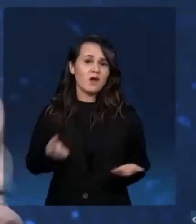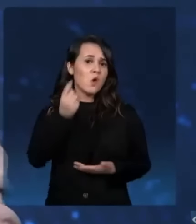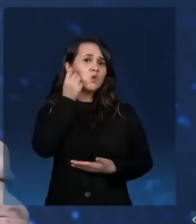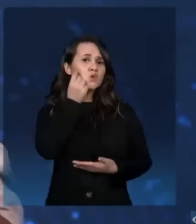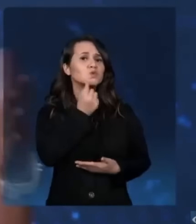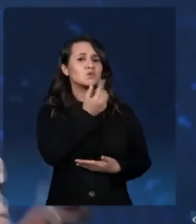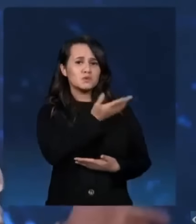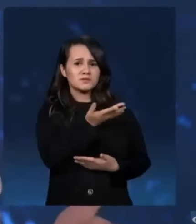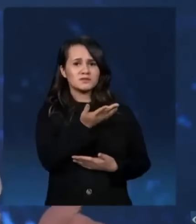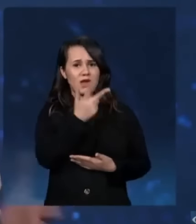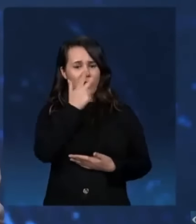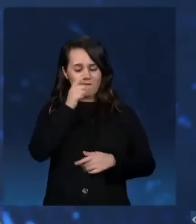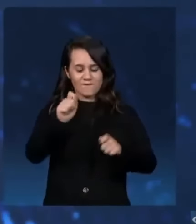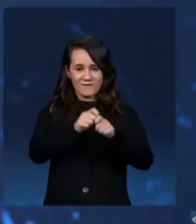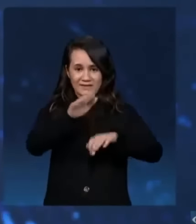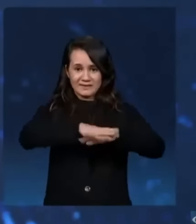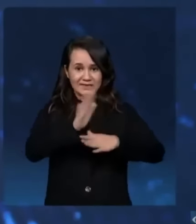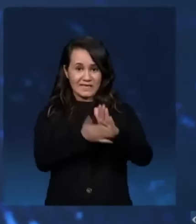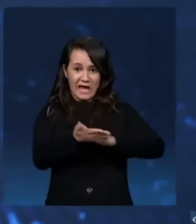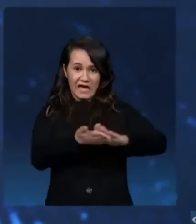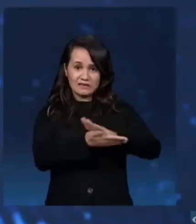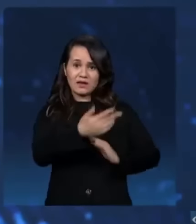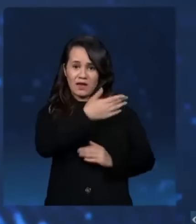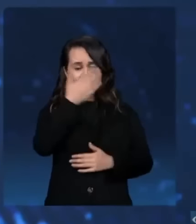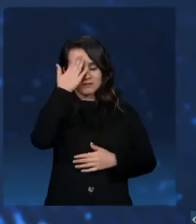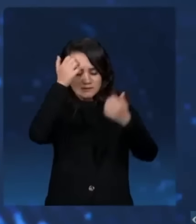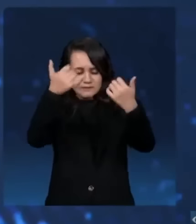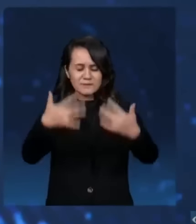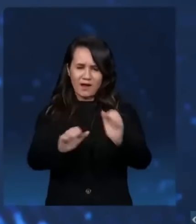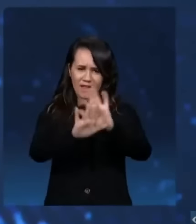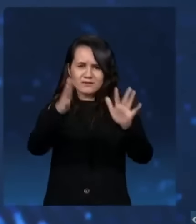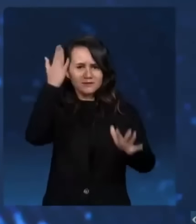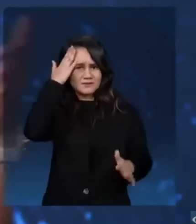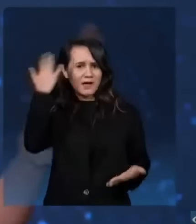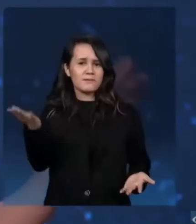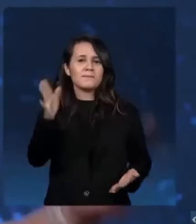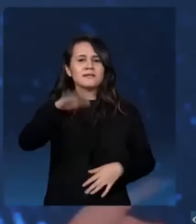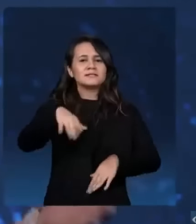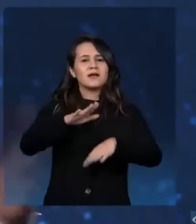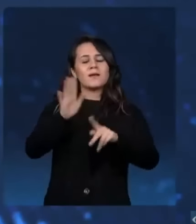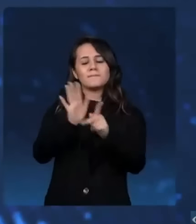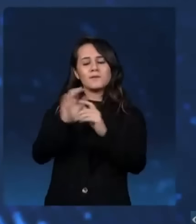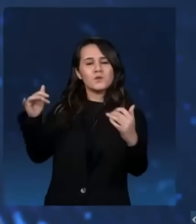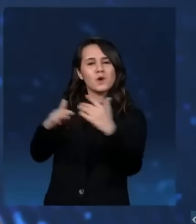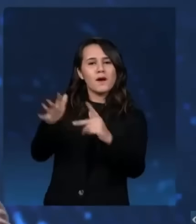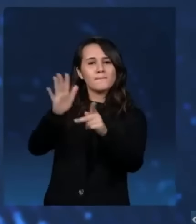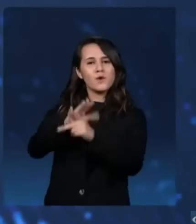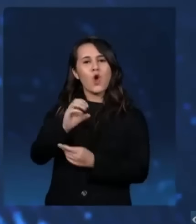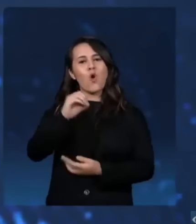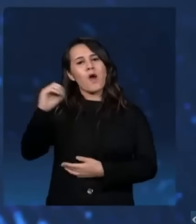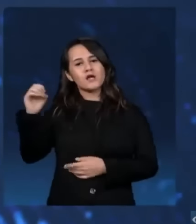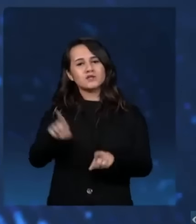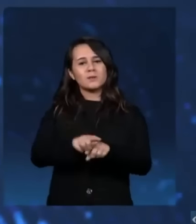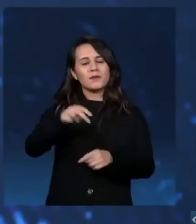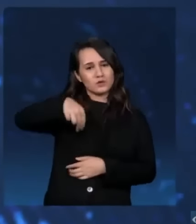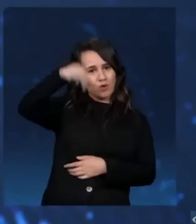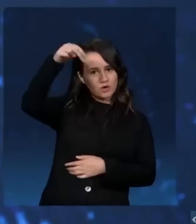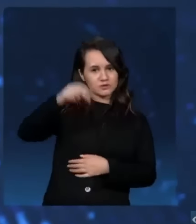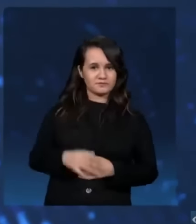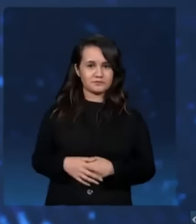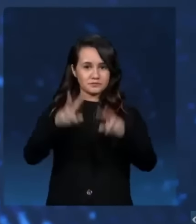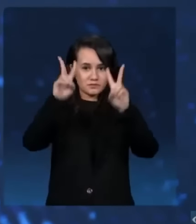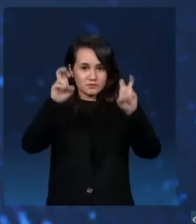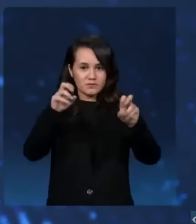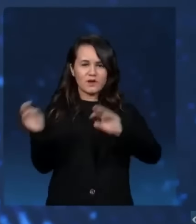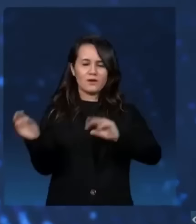Nunes, que não fez nada pela operação, pode lhe explicar, mas é uma operação urbana na região oeste e norte. Vamos dar o tema